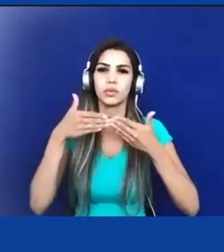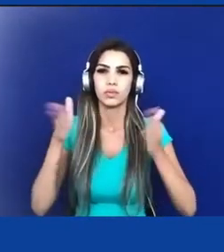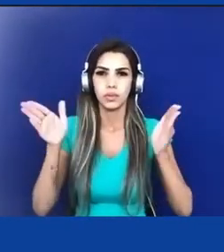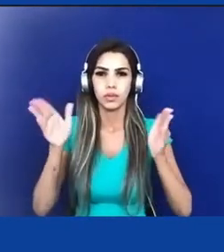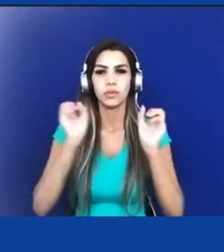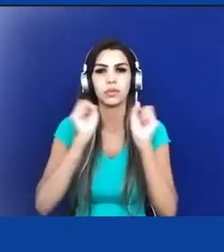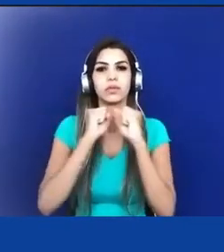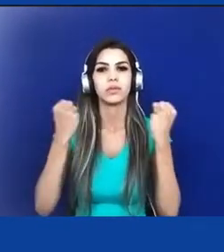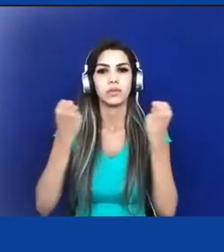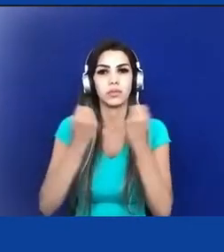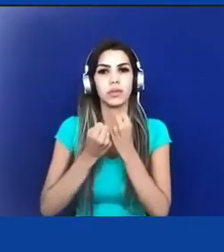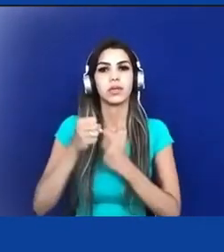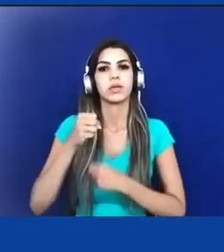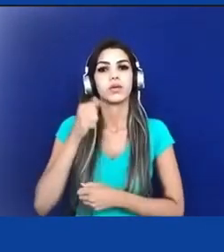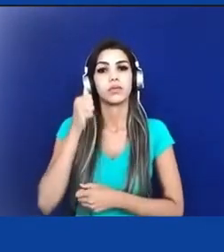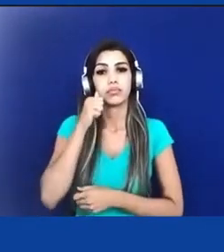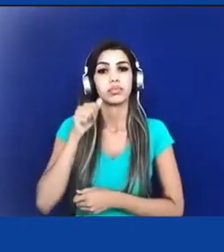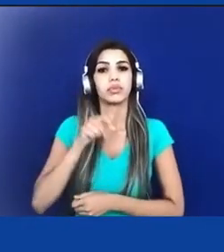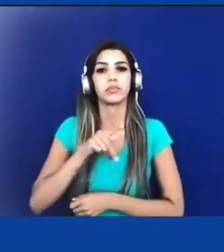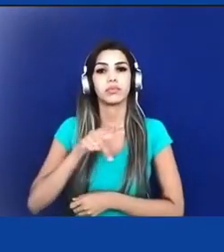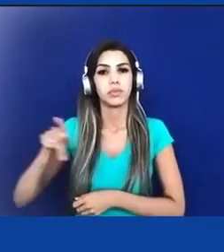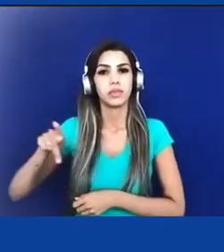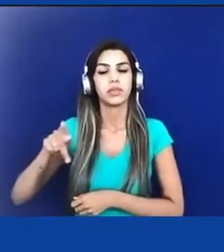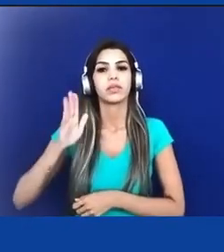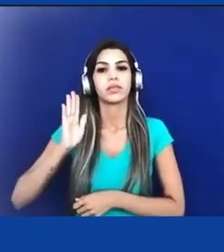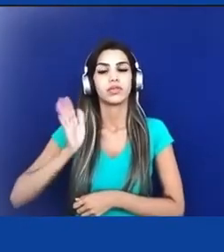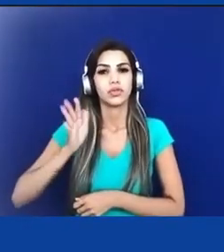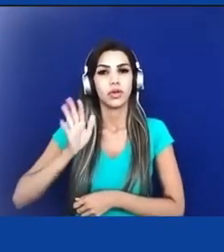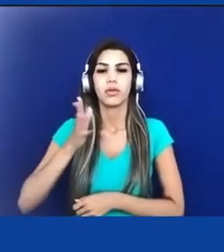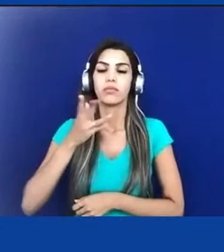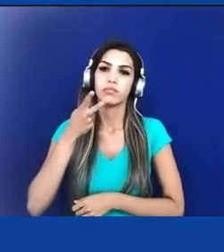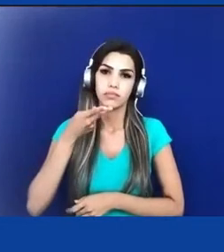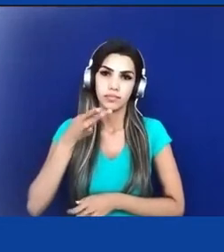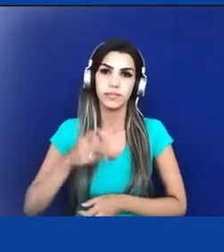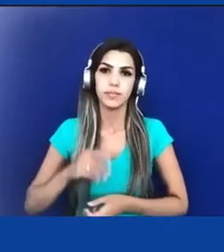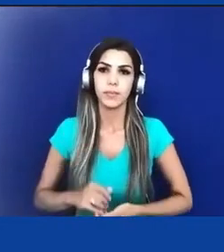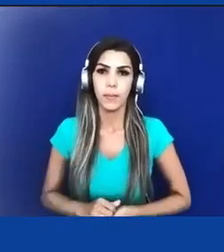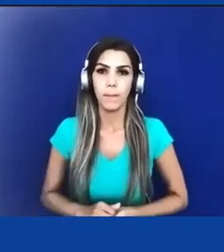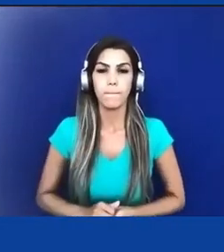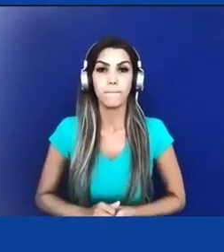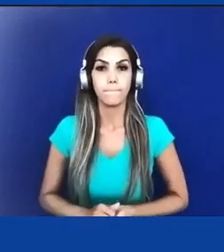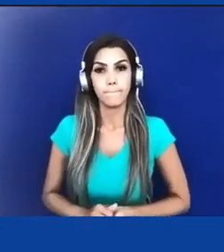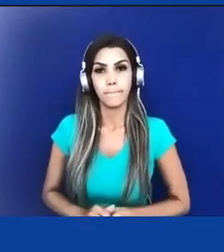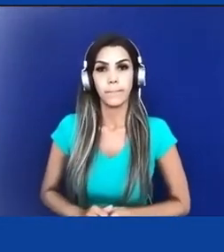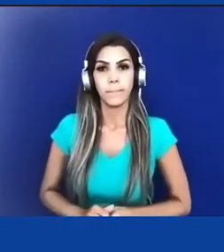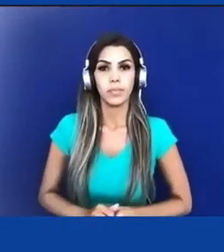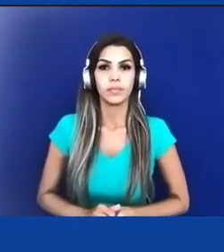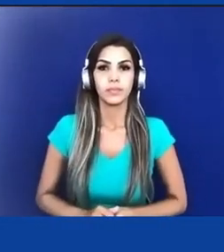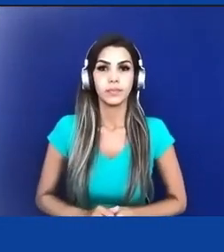da RBA, que tanto o